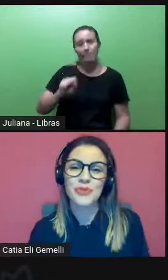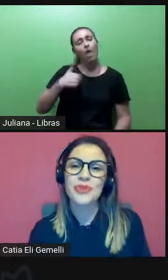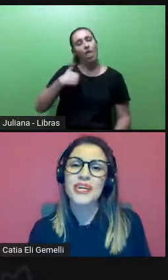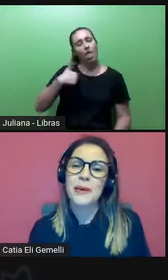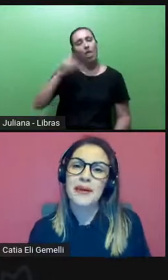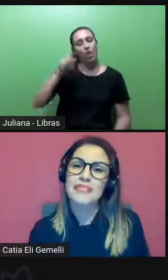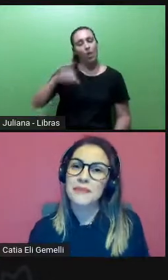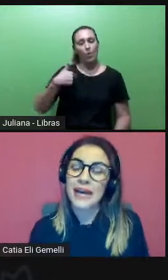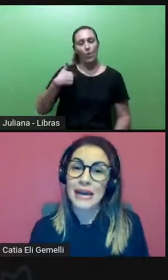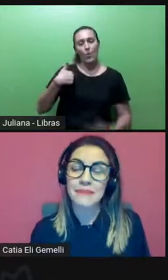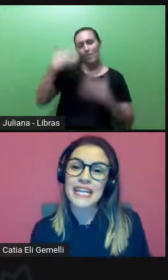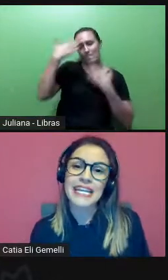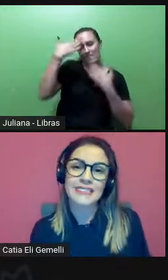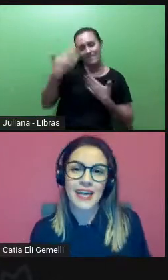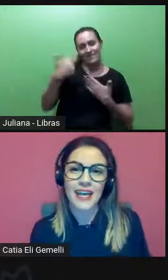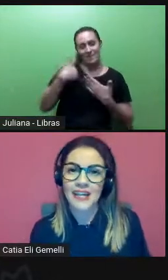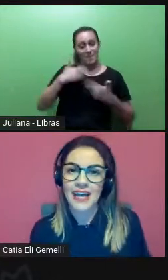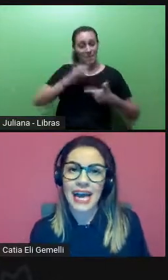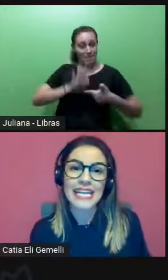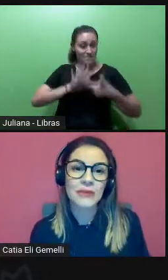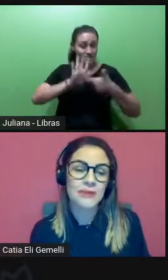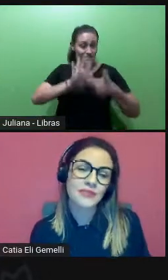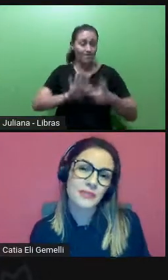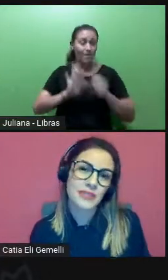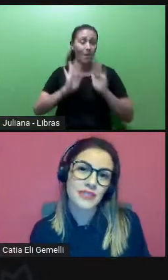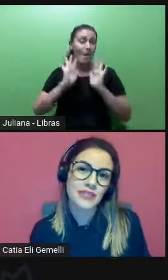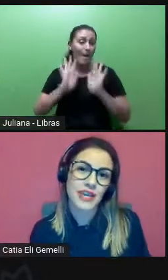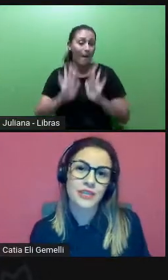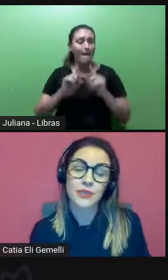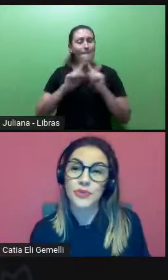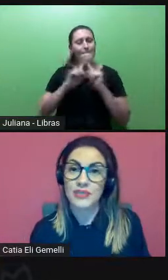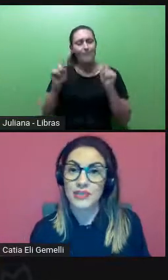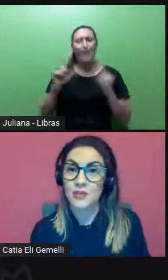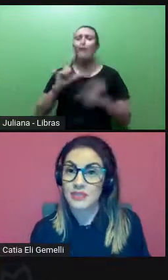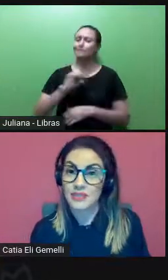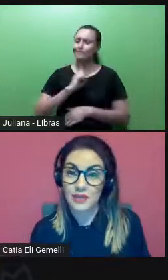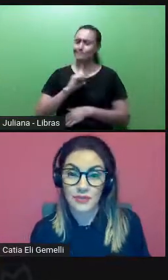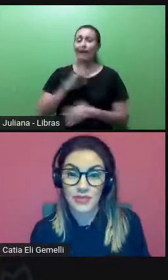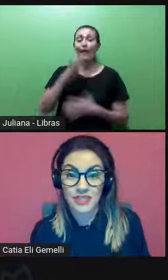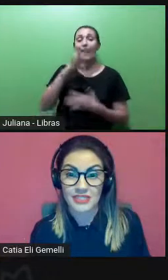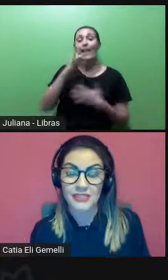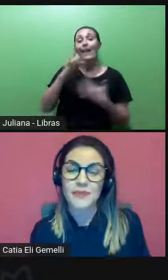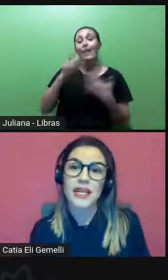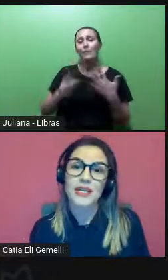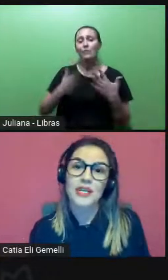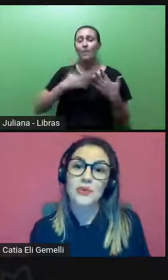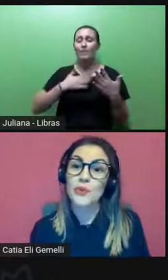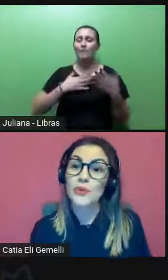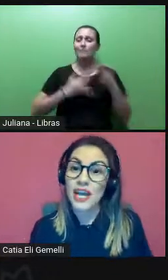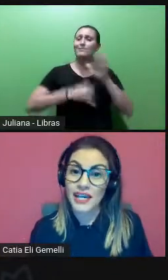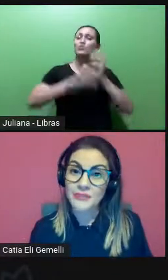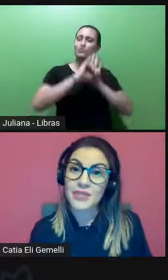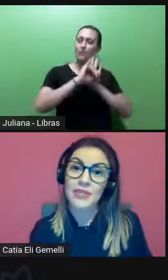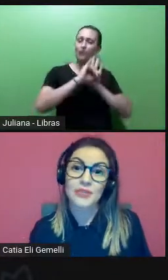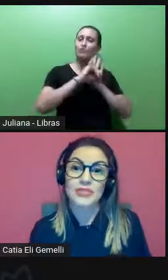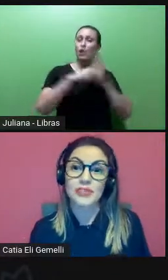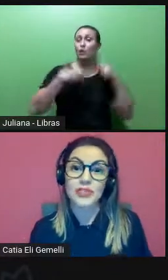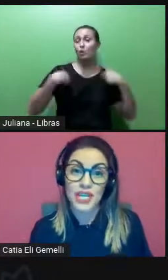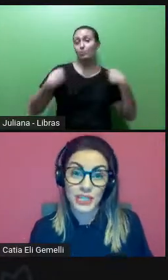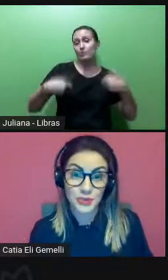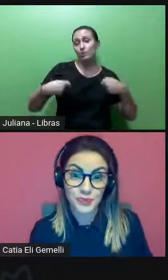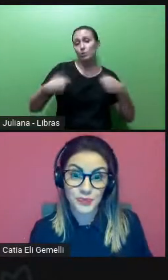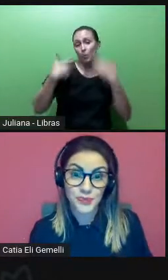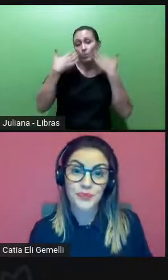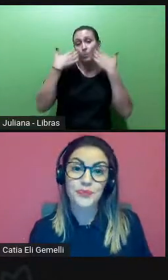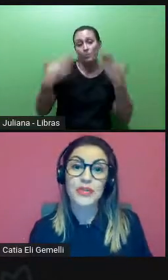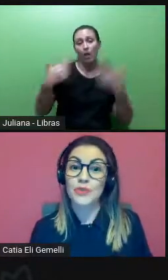agradeço muito, mas para além dela, há elementos da minha identidade que eu gostaria de apresentar para vocês. Então, eu sou mulher, eu sou